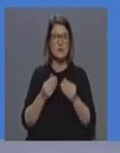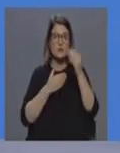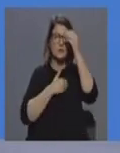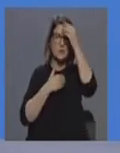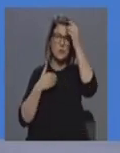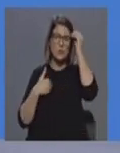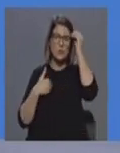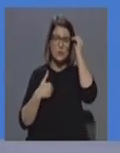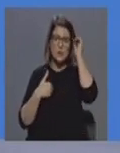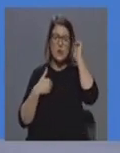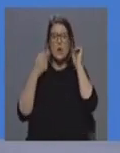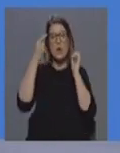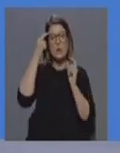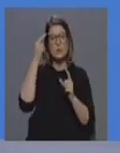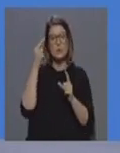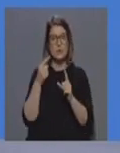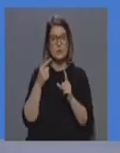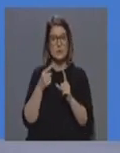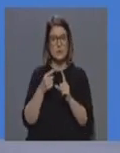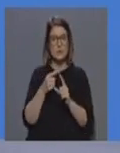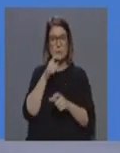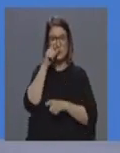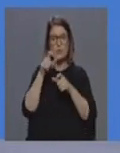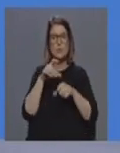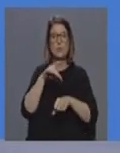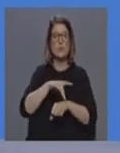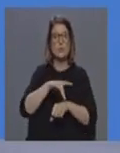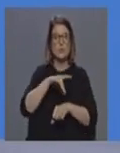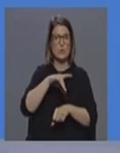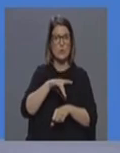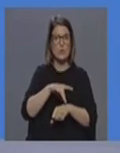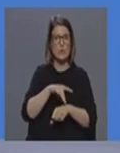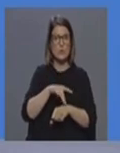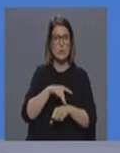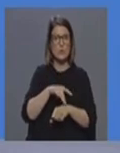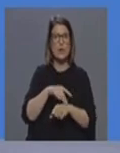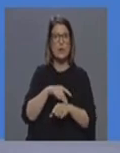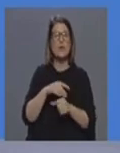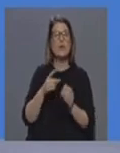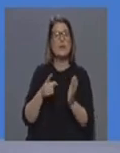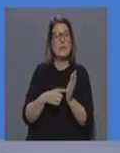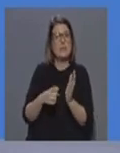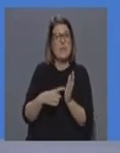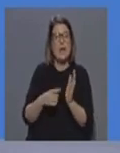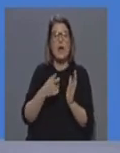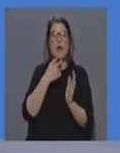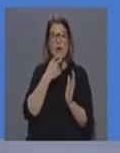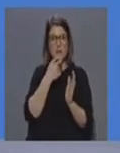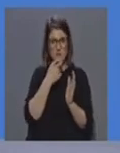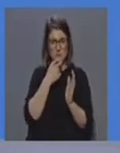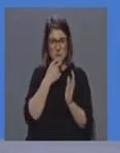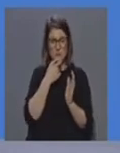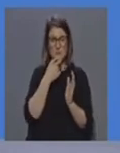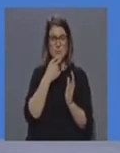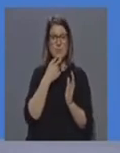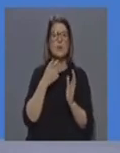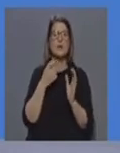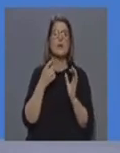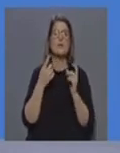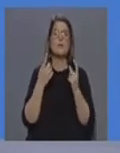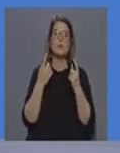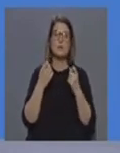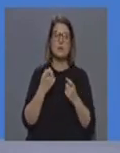os doentes que, em realidade, necessitam. É necessário que